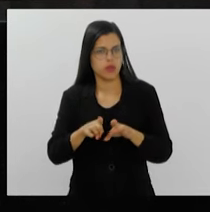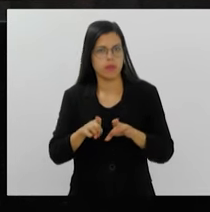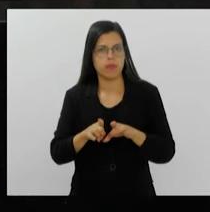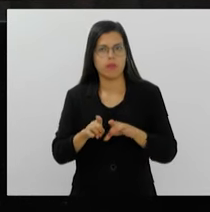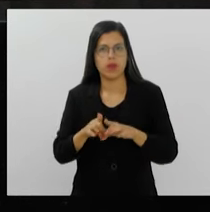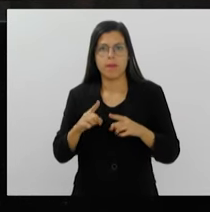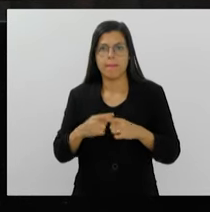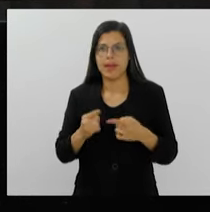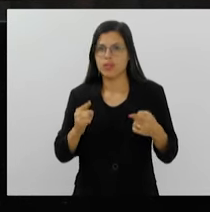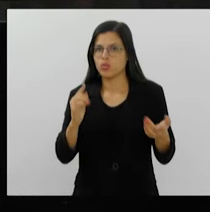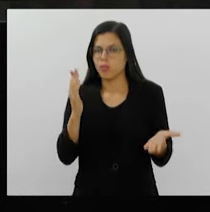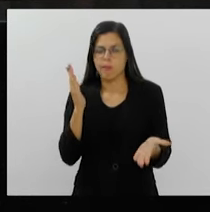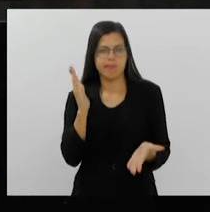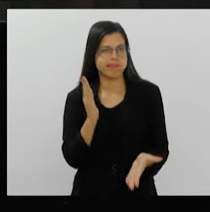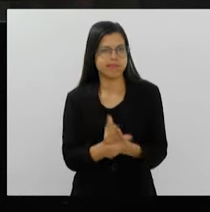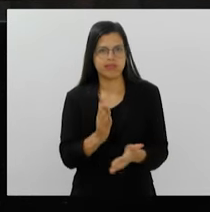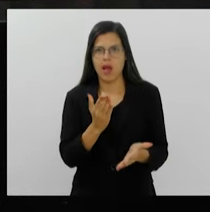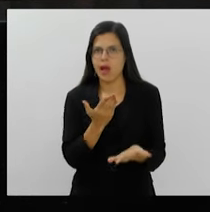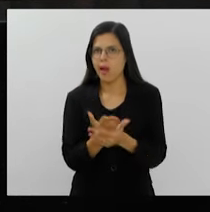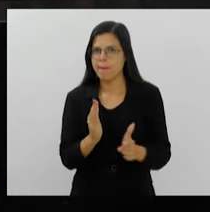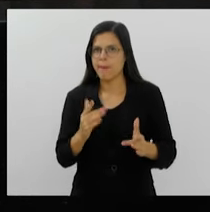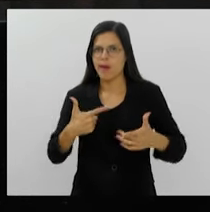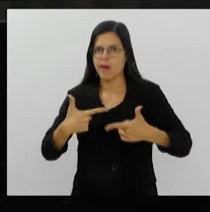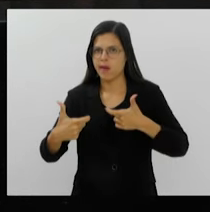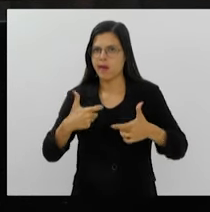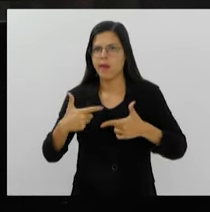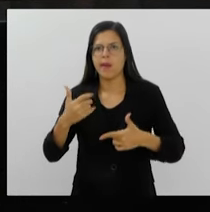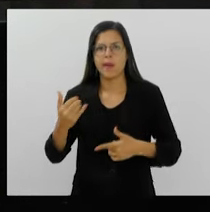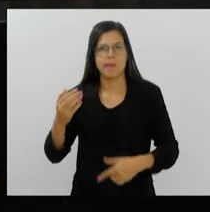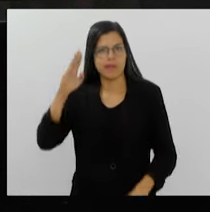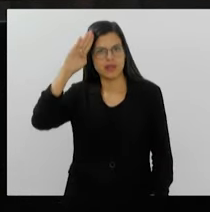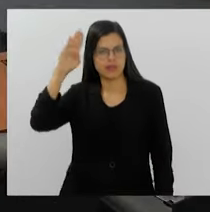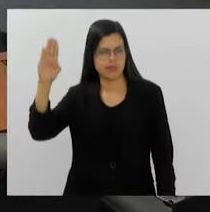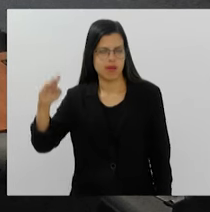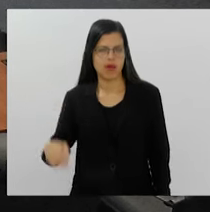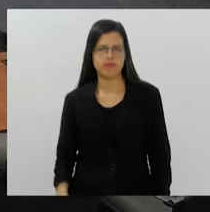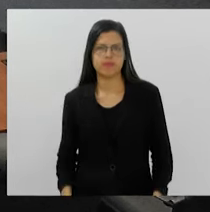o cessar-fogo é a primeira delas. Muito obrigado, senhor presidente.